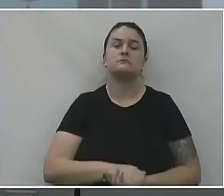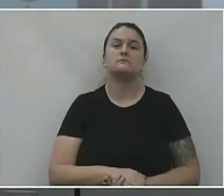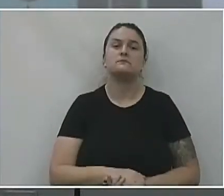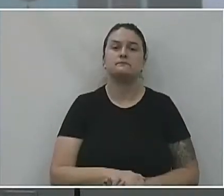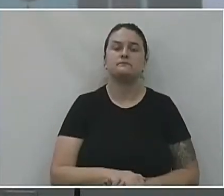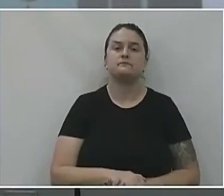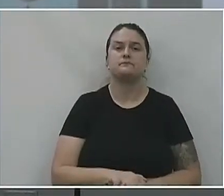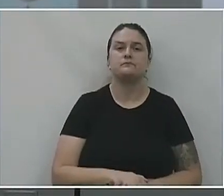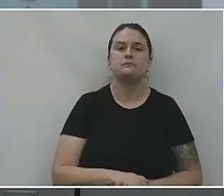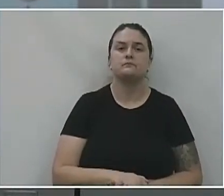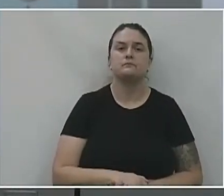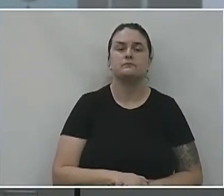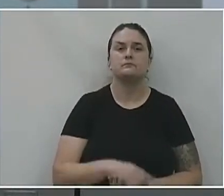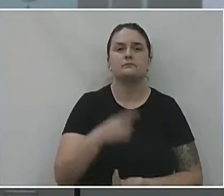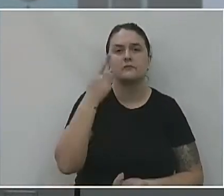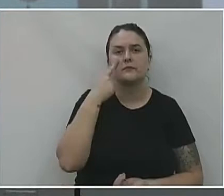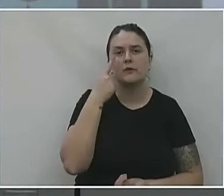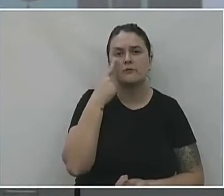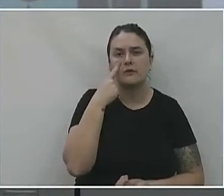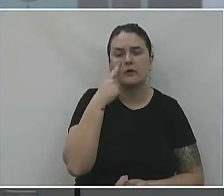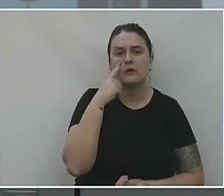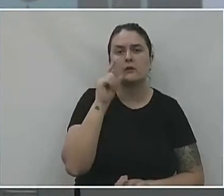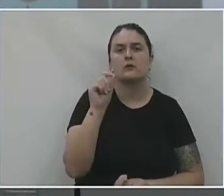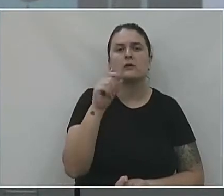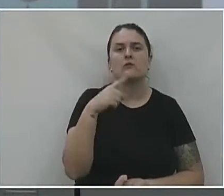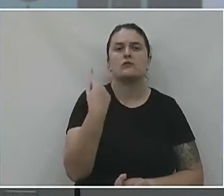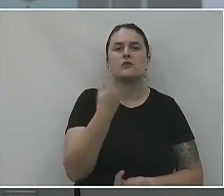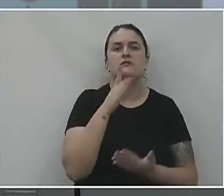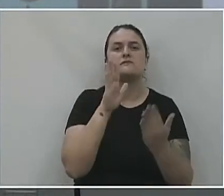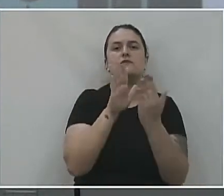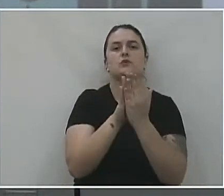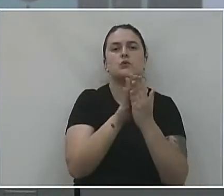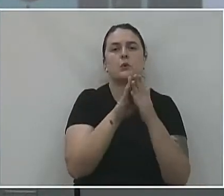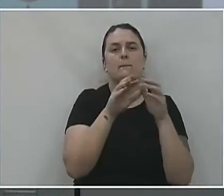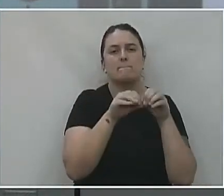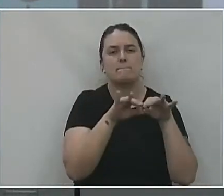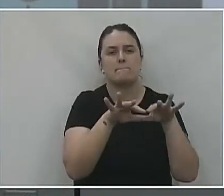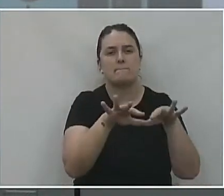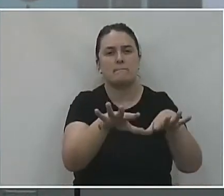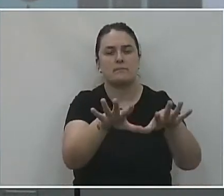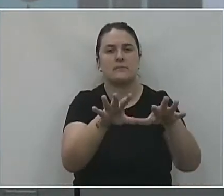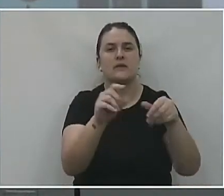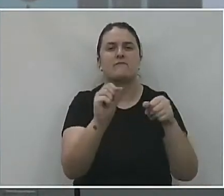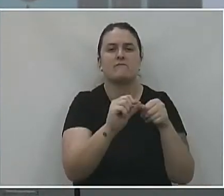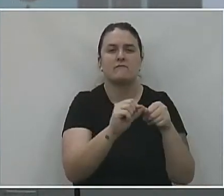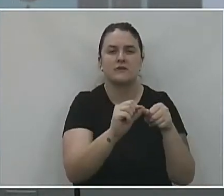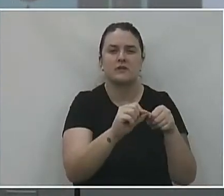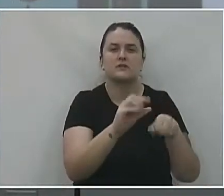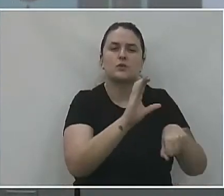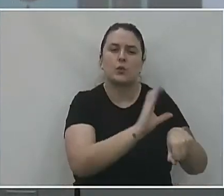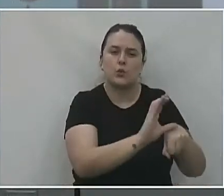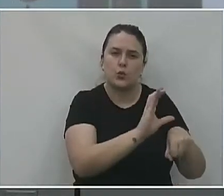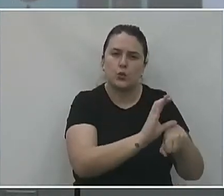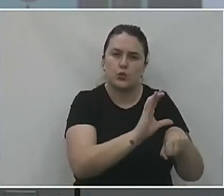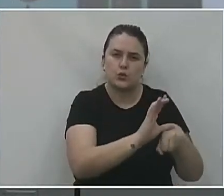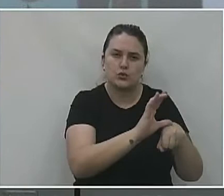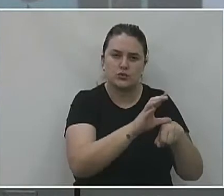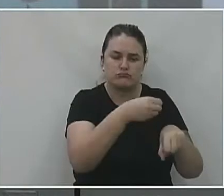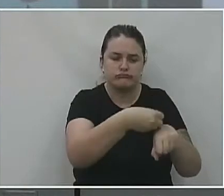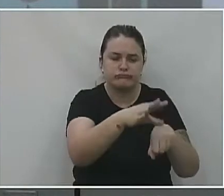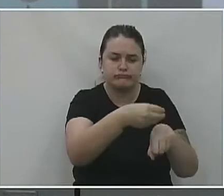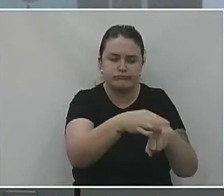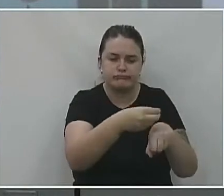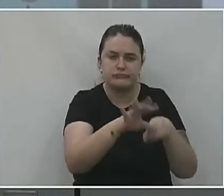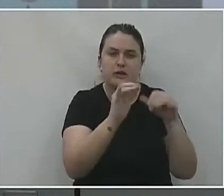Aqui, um pouco das nossas ações também para o enfrentamento da pandemia. Foi feita uma qualificação para a implantação de classificação de risco dos